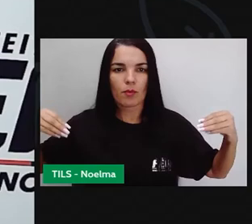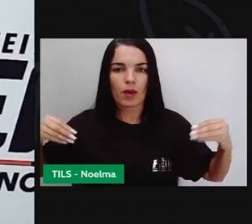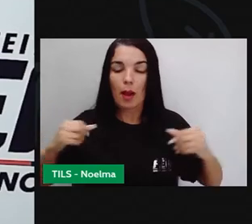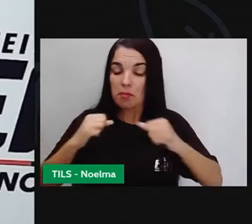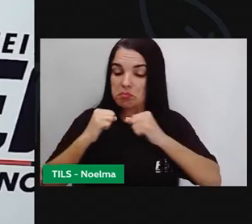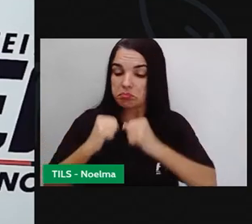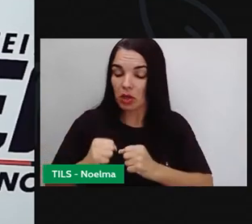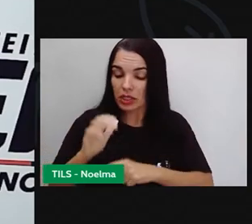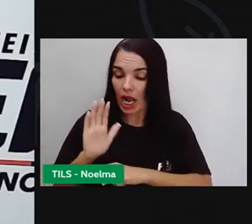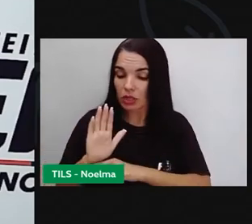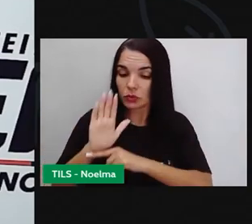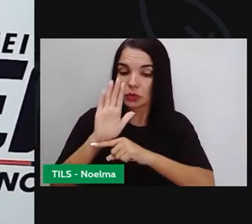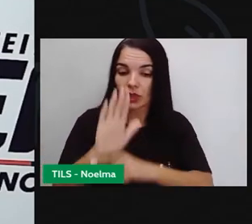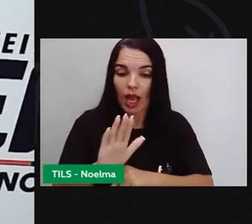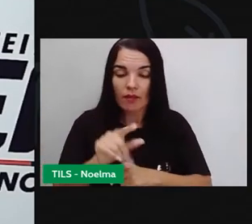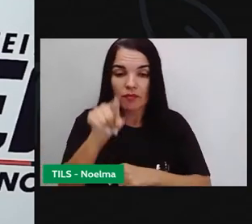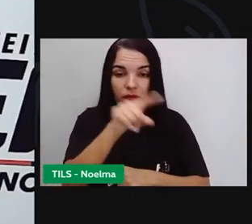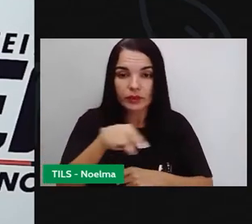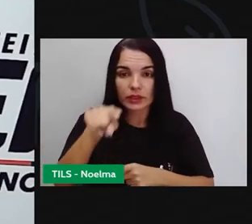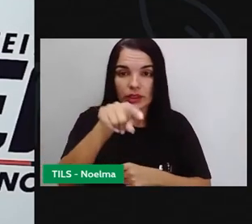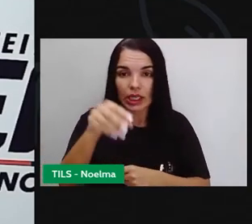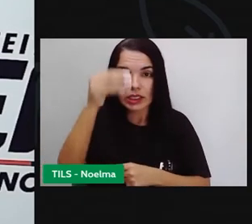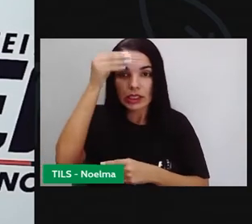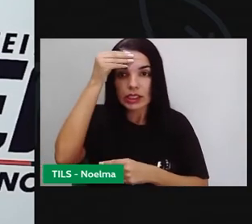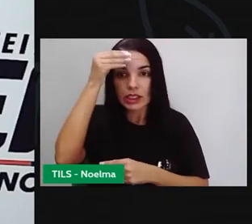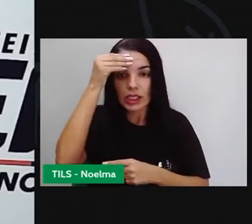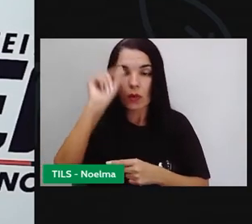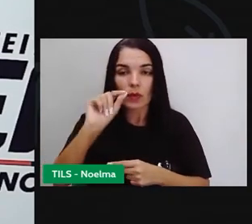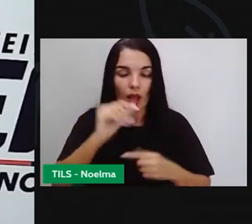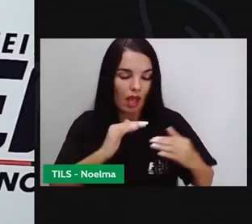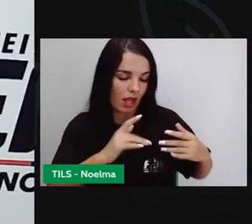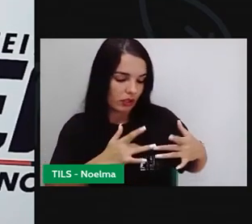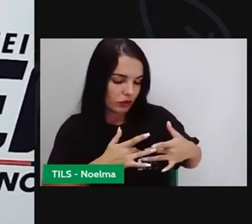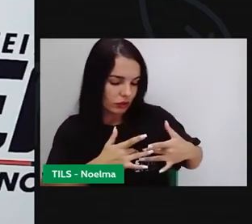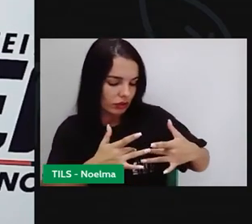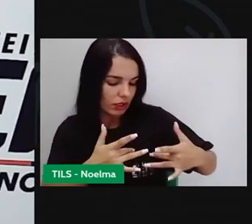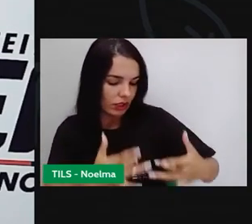empatia, a solidariedade e o respeito.